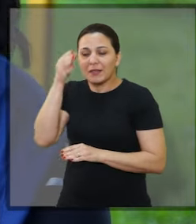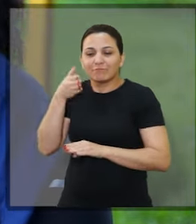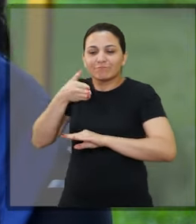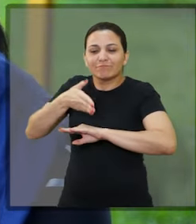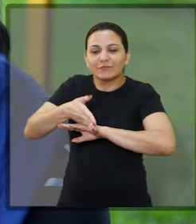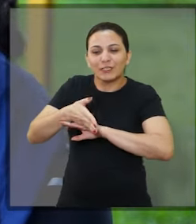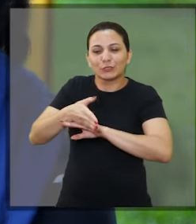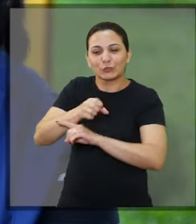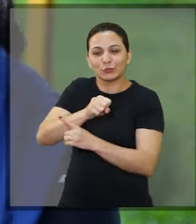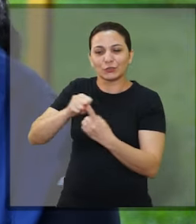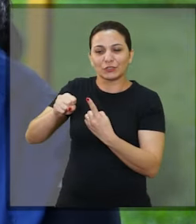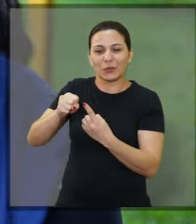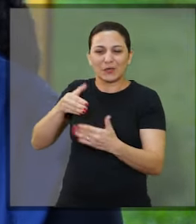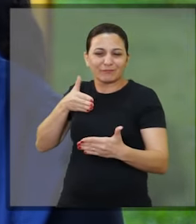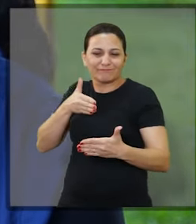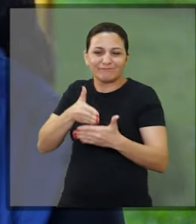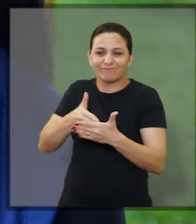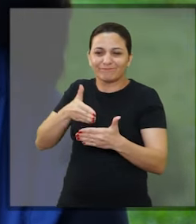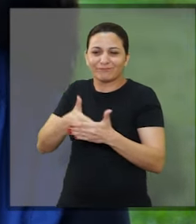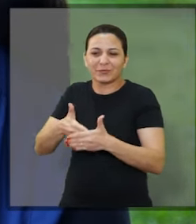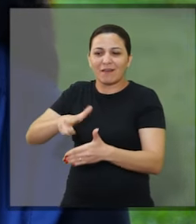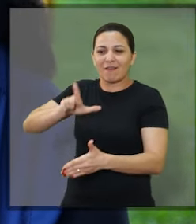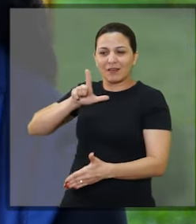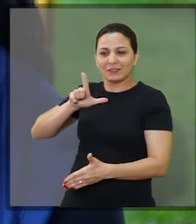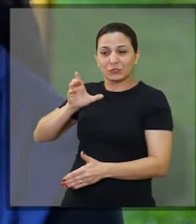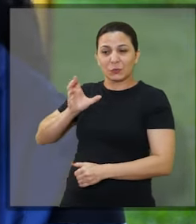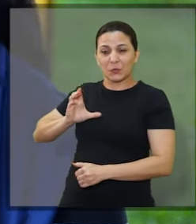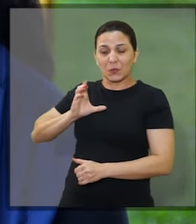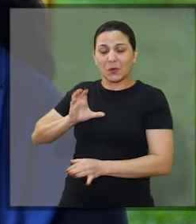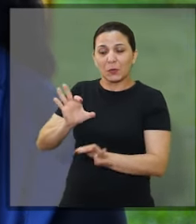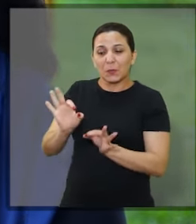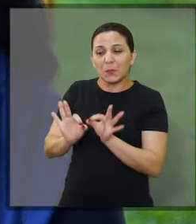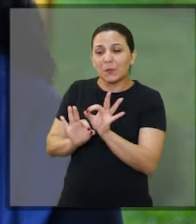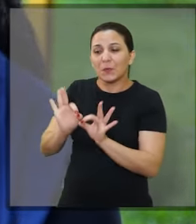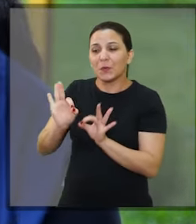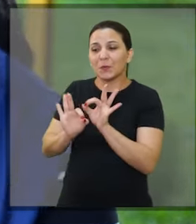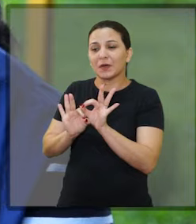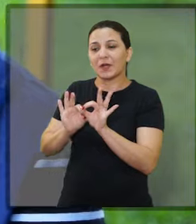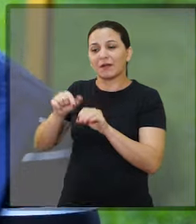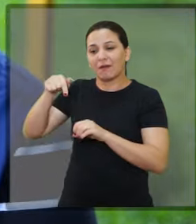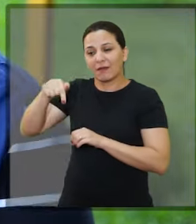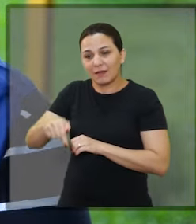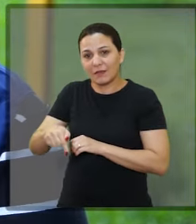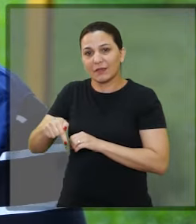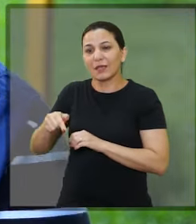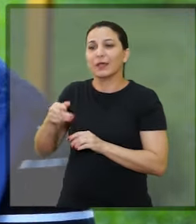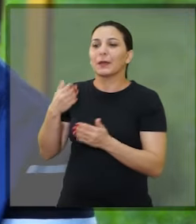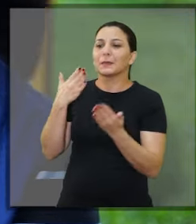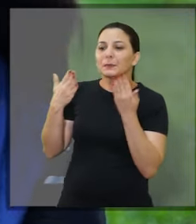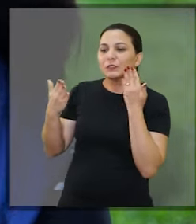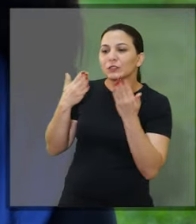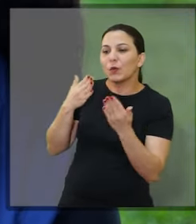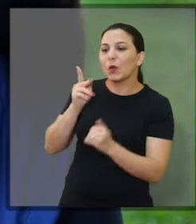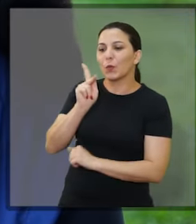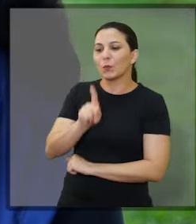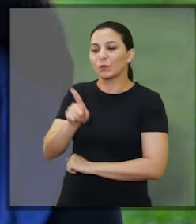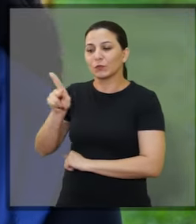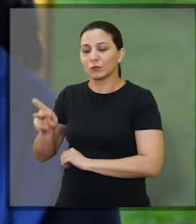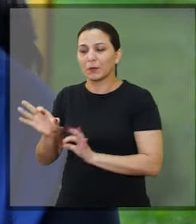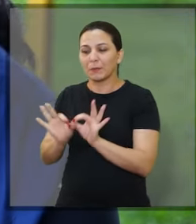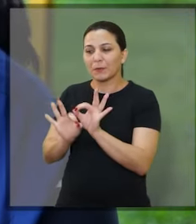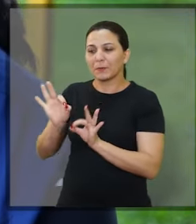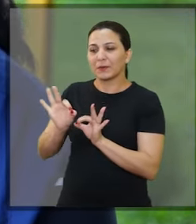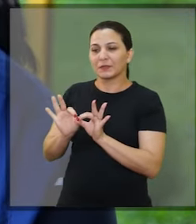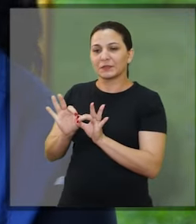conseguiam, pelo seu comportamento, que foram sendo trabalhadas junto com o psicólogo, com as professoras